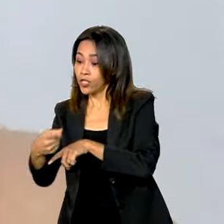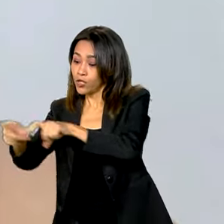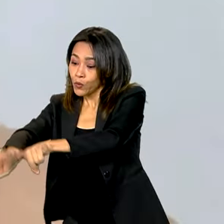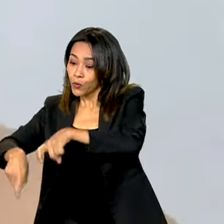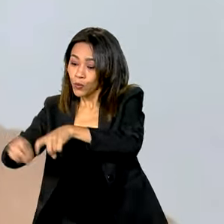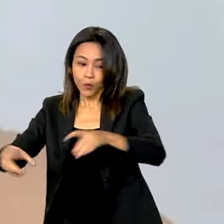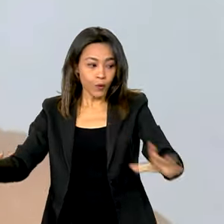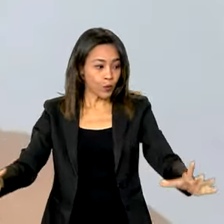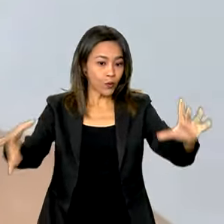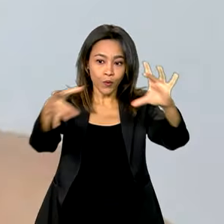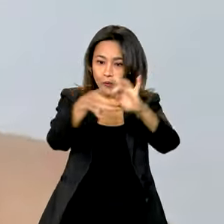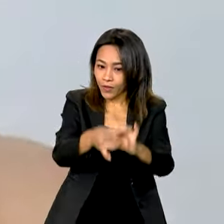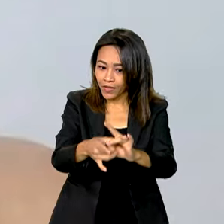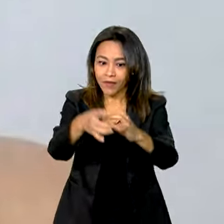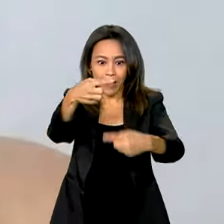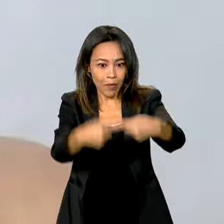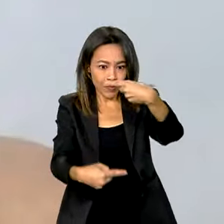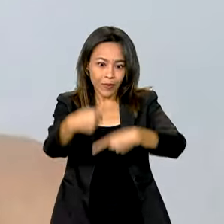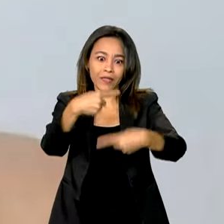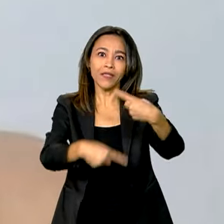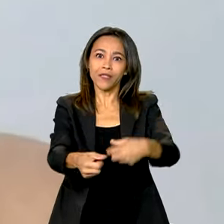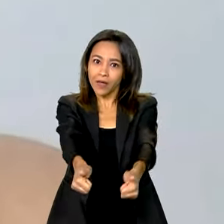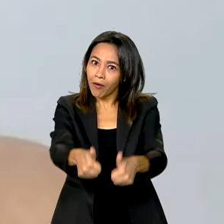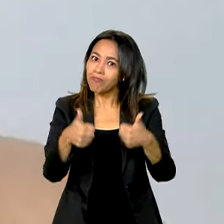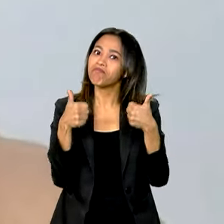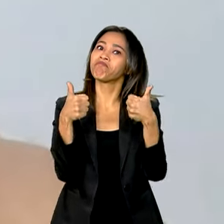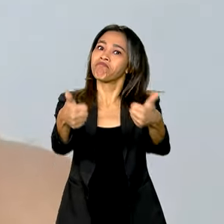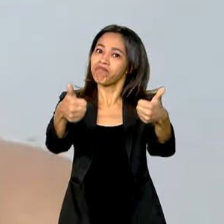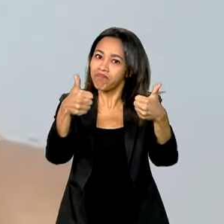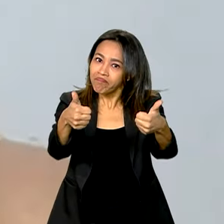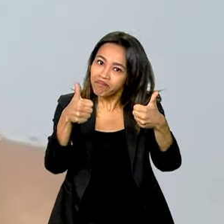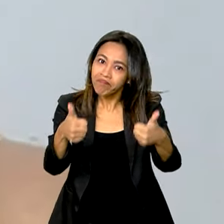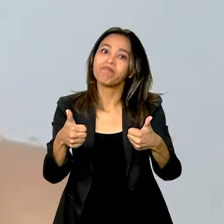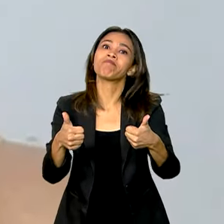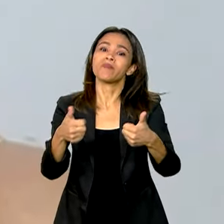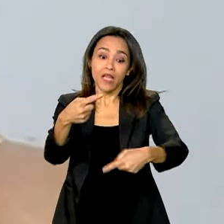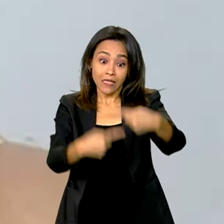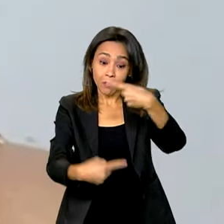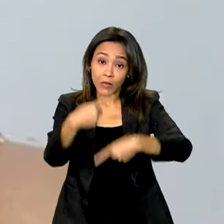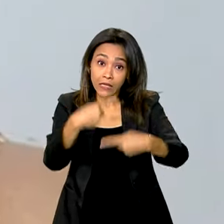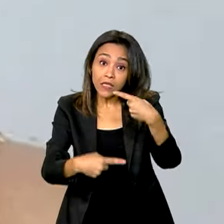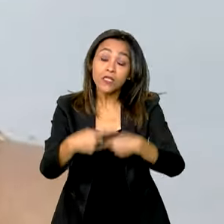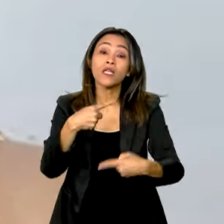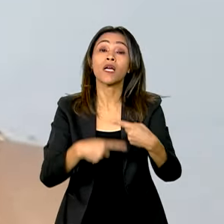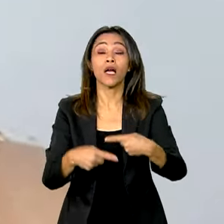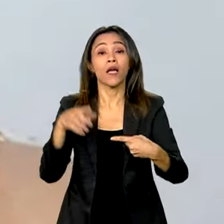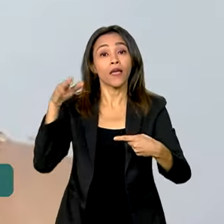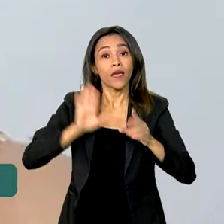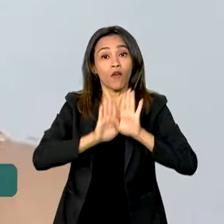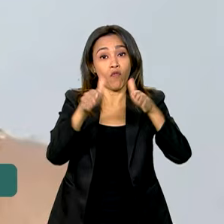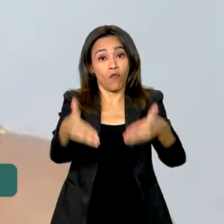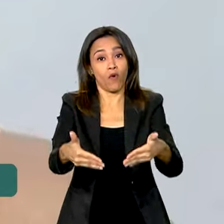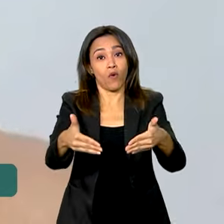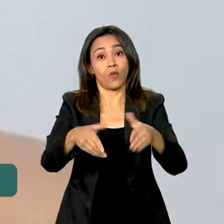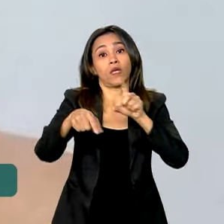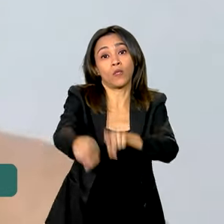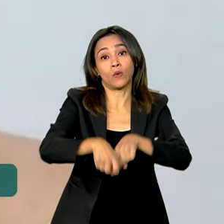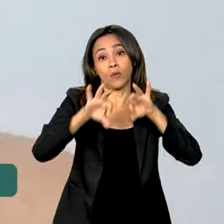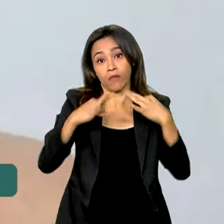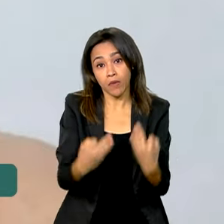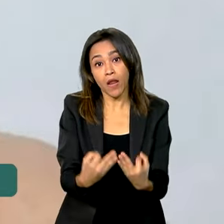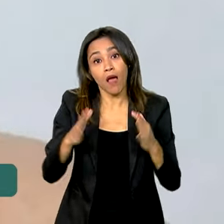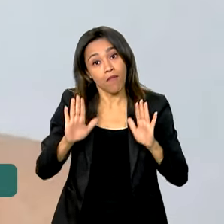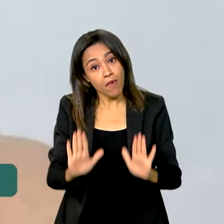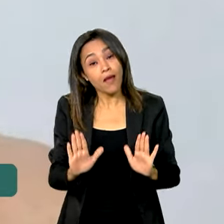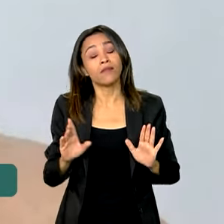beneficiando também um grupo urbano, né? Uma política que é dada, que é para a agricultura familiar, mas ela